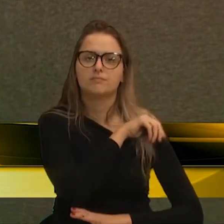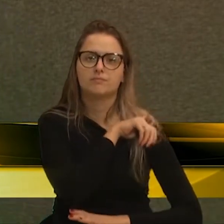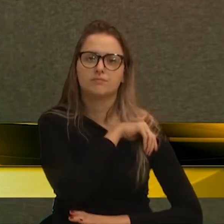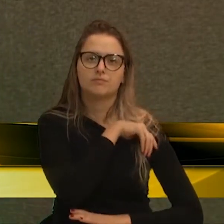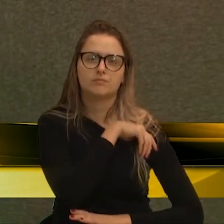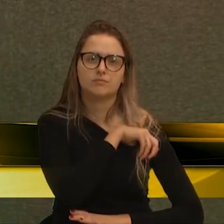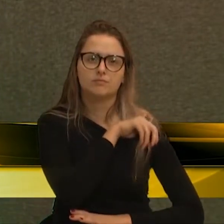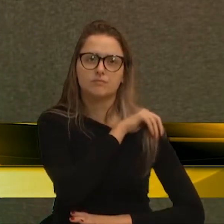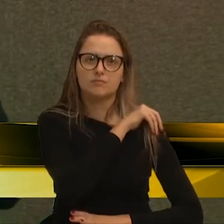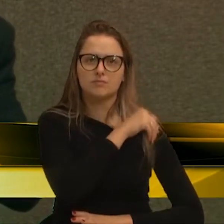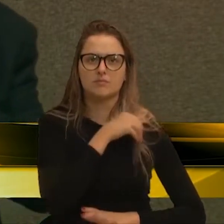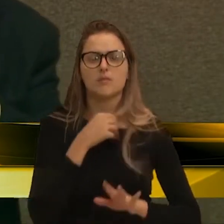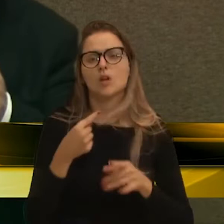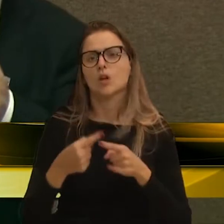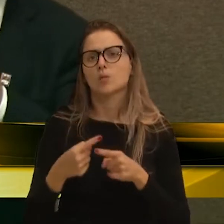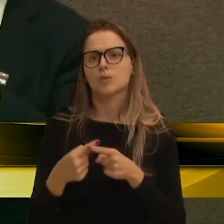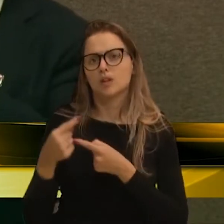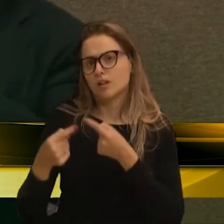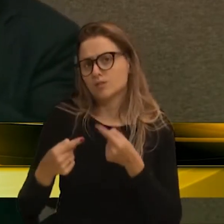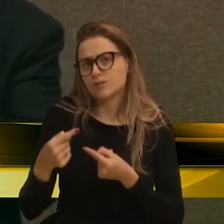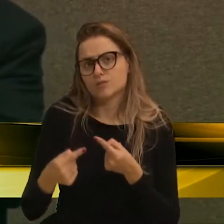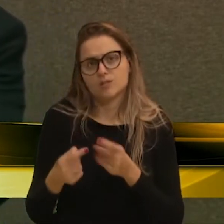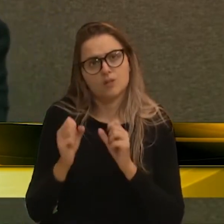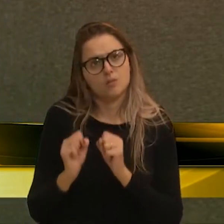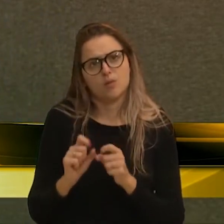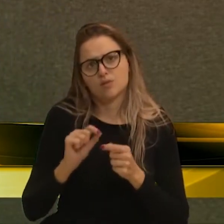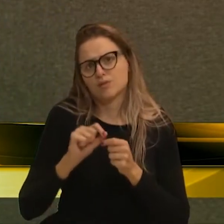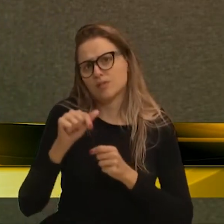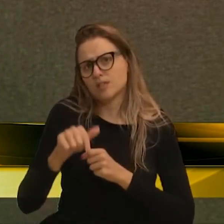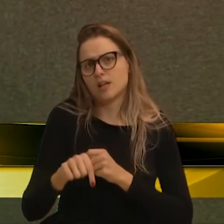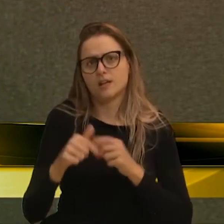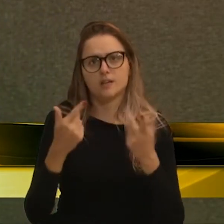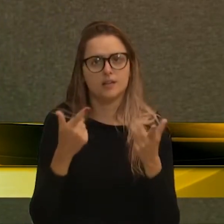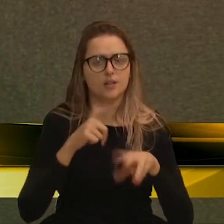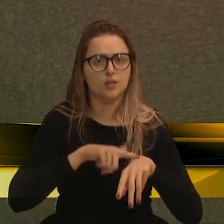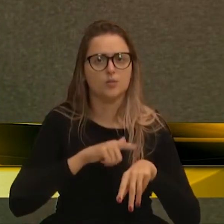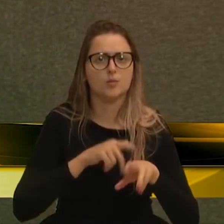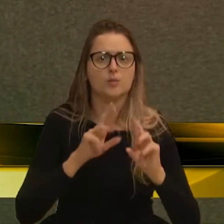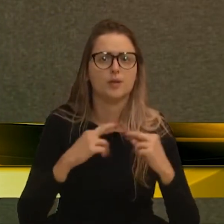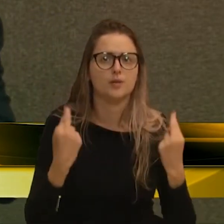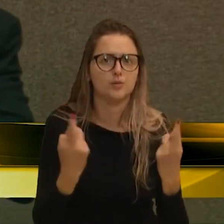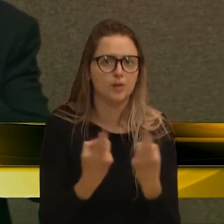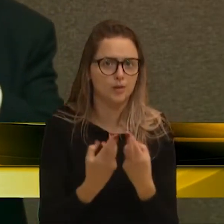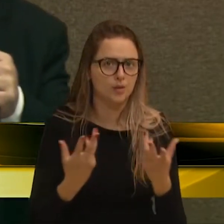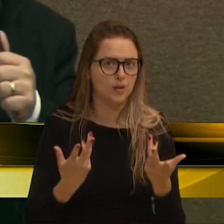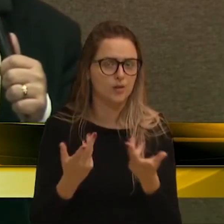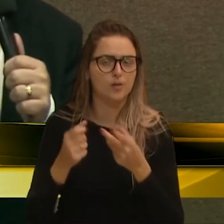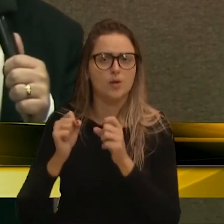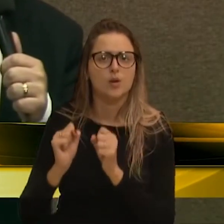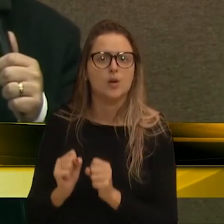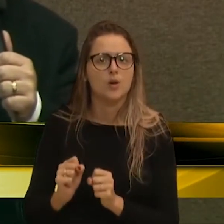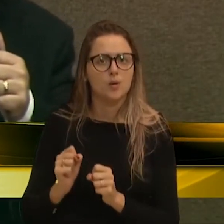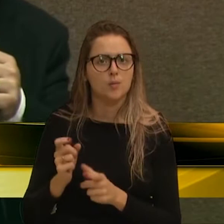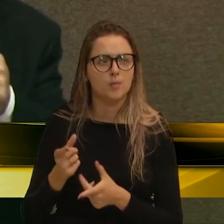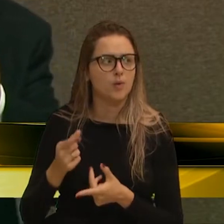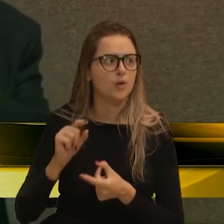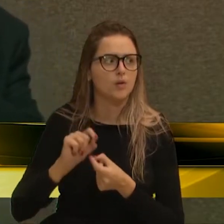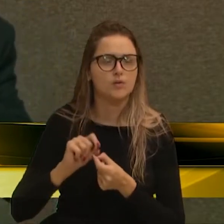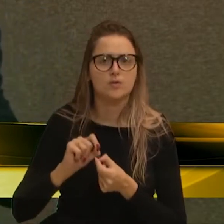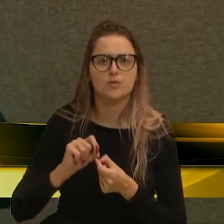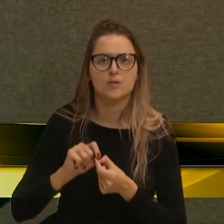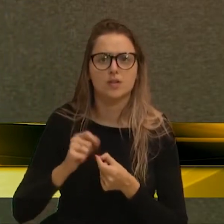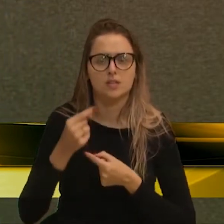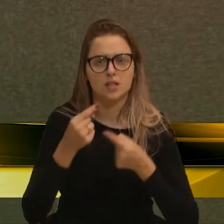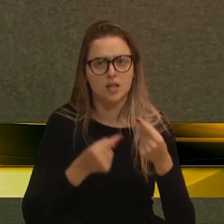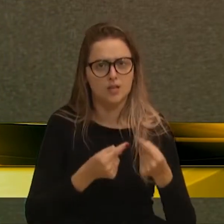Porque esse debate, ele pode ser feito aqui no plenário, tranquilamente. Ele pode ser feito, esse debate,